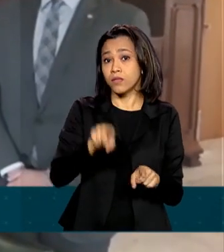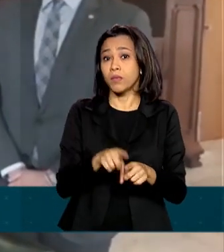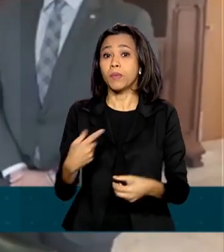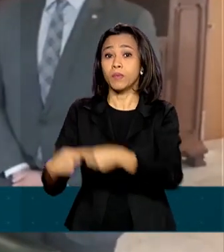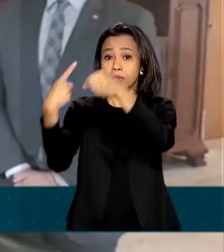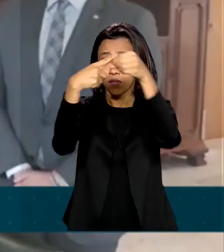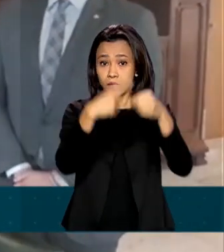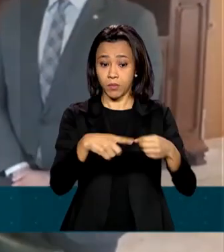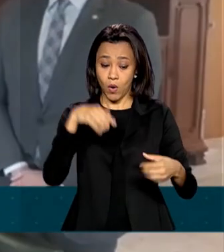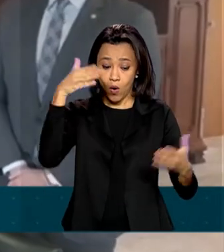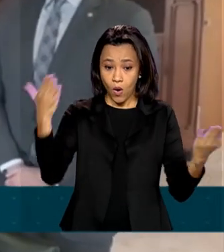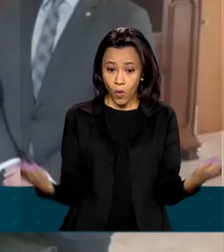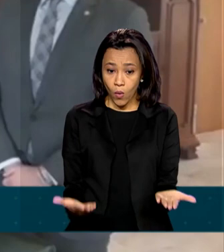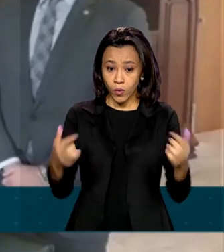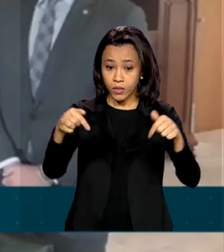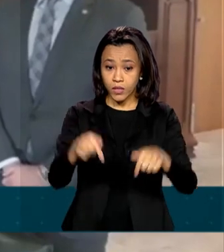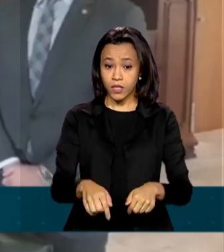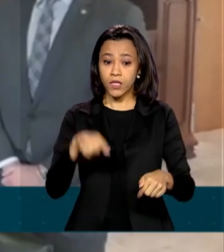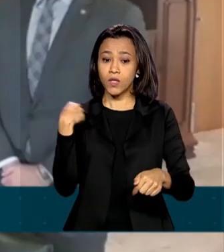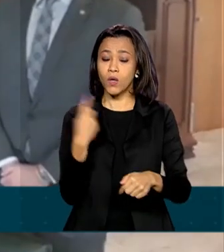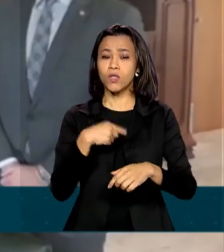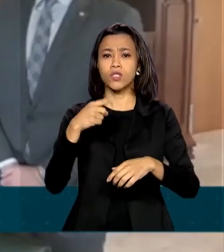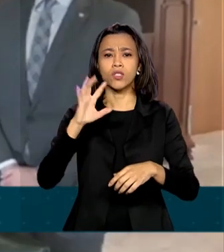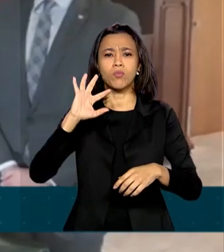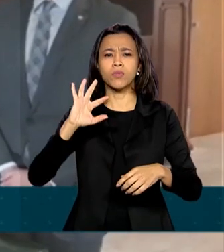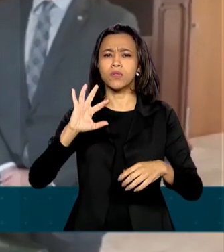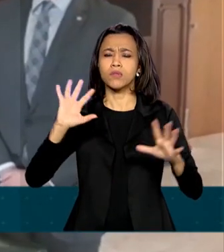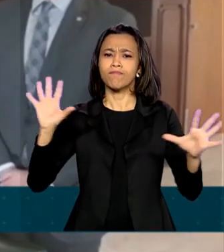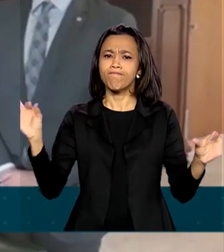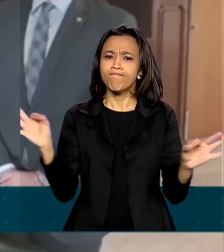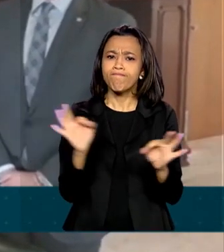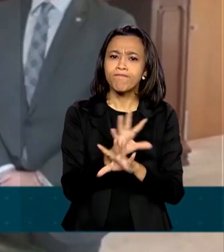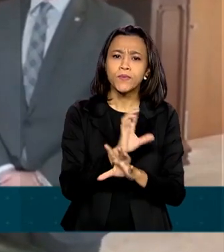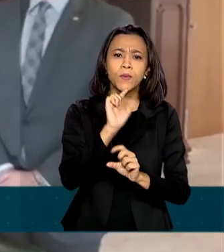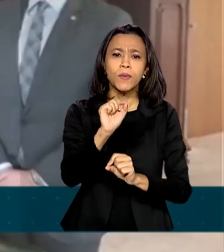estamos fechando basicamente um leque de atendimento para a manutenção de empregos no Brasil.